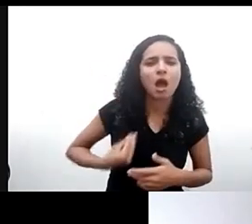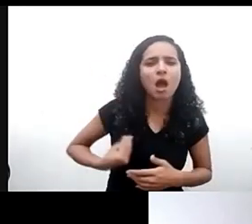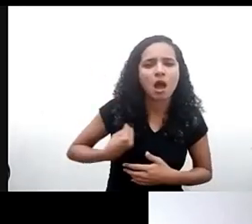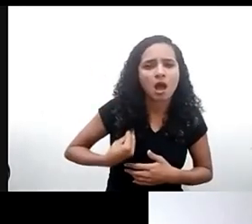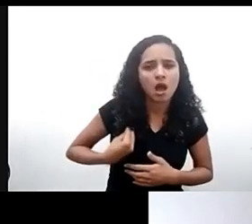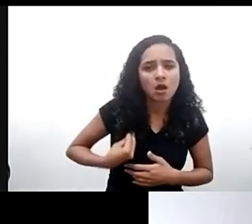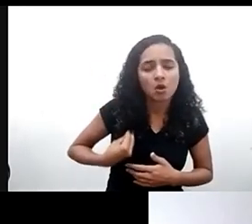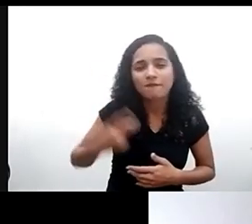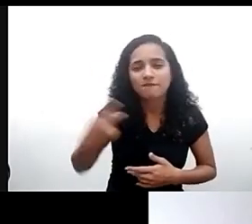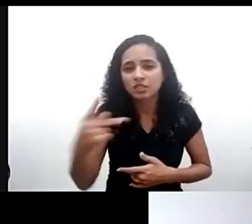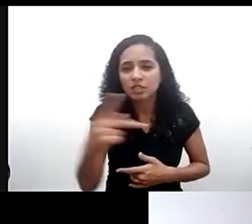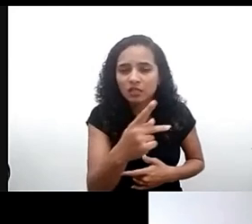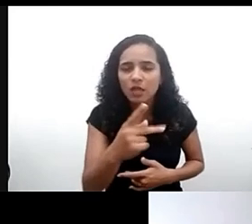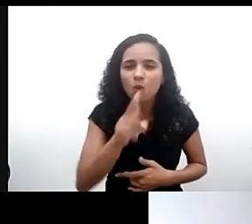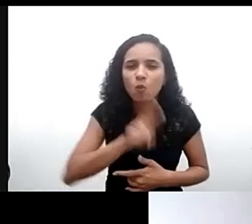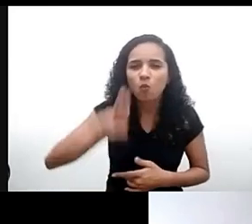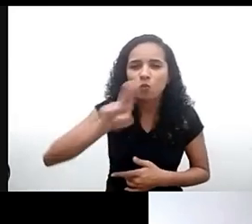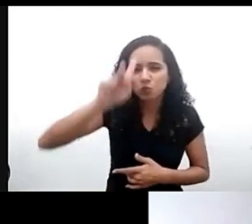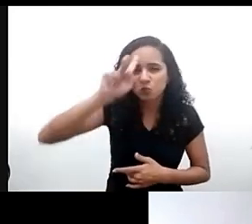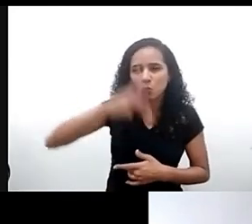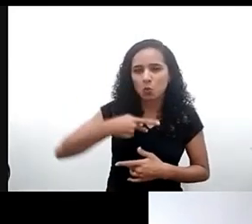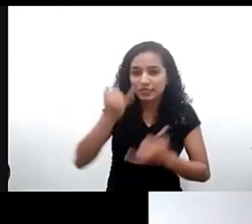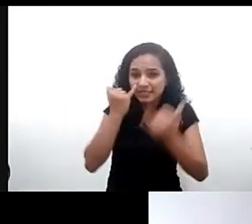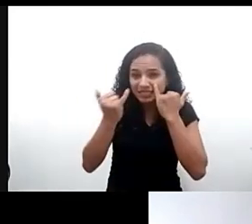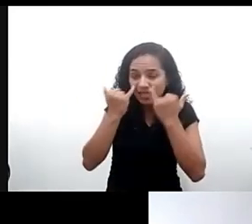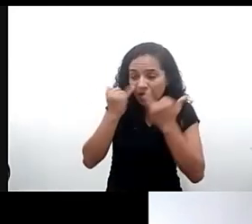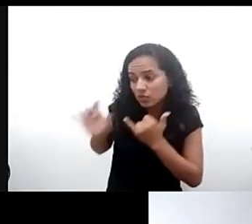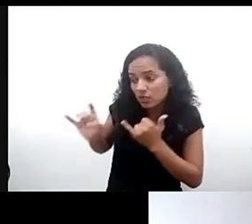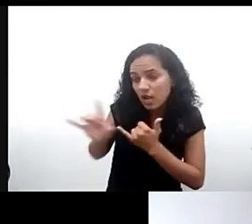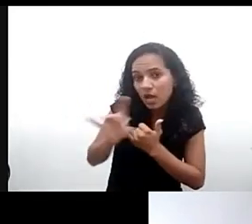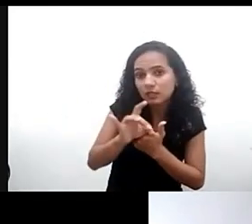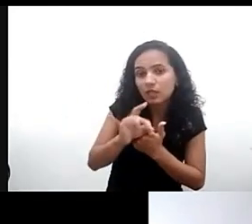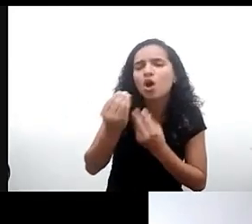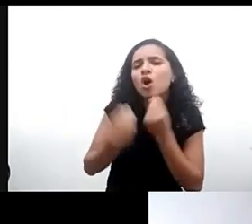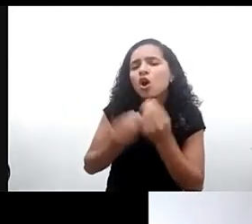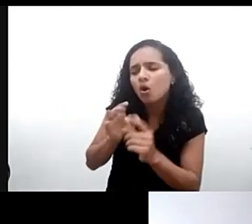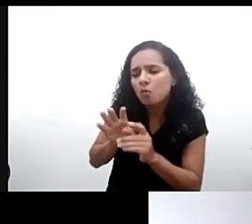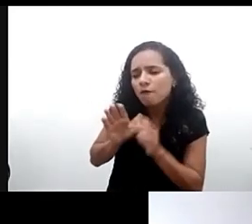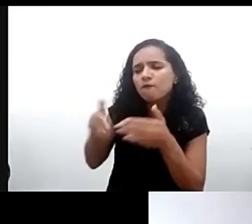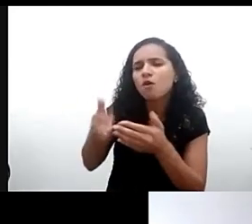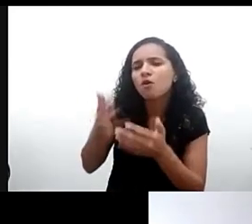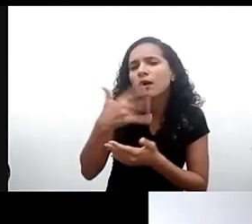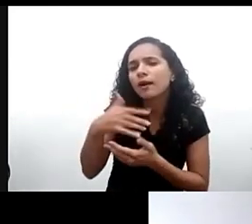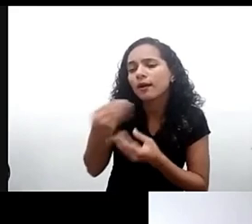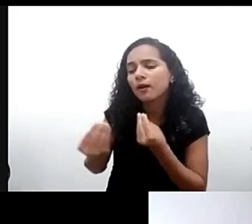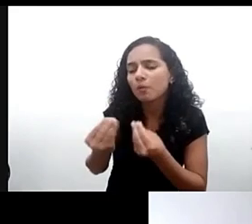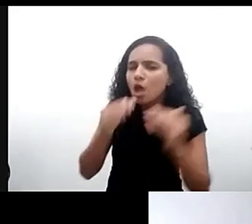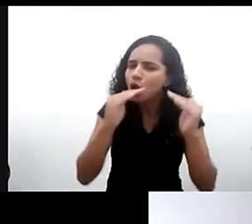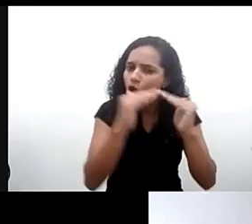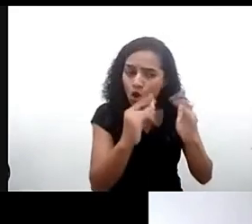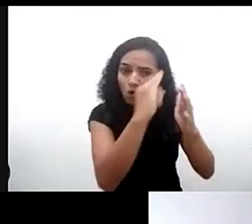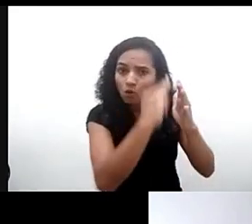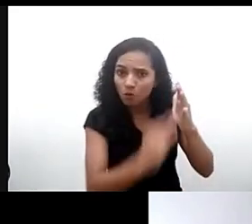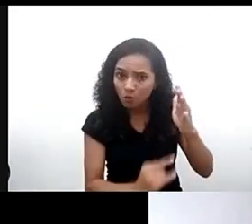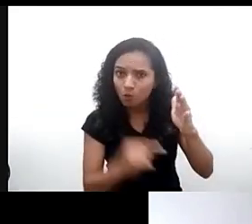distorcido e como isso deve ser com relação às crianças eu concordo totalmente e eu